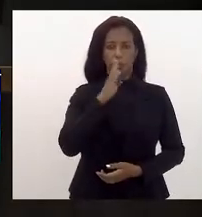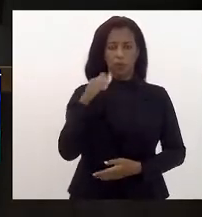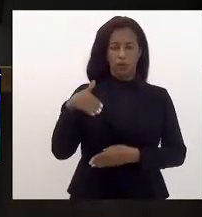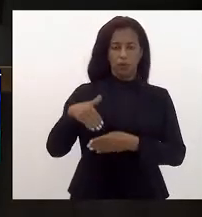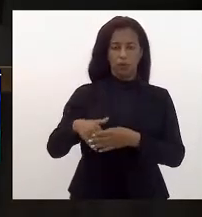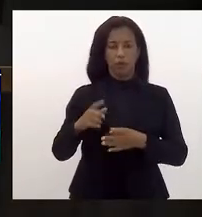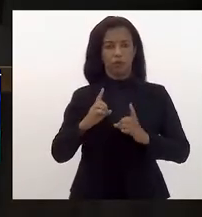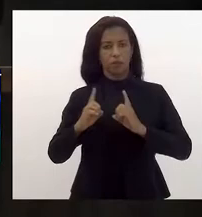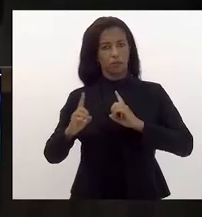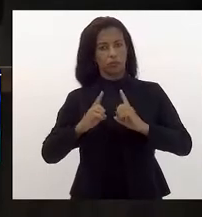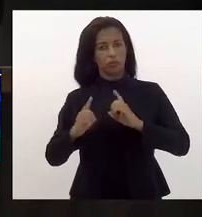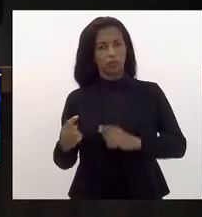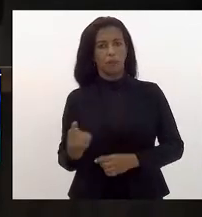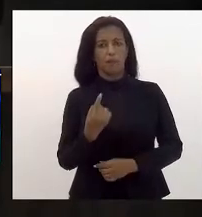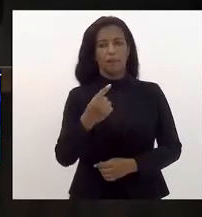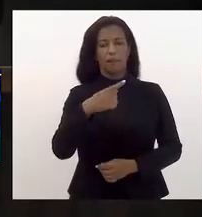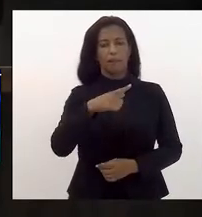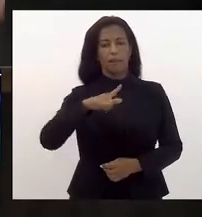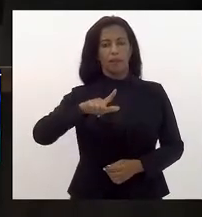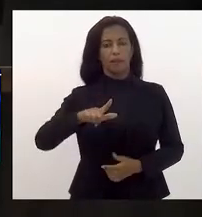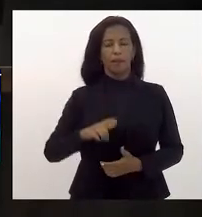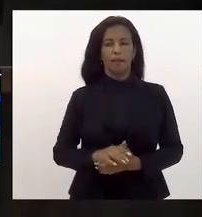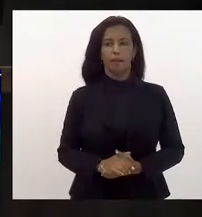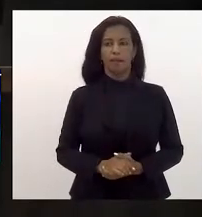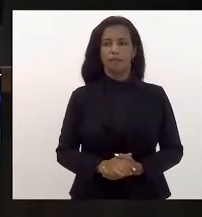votação, discussão única, projeto de lei...